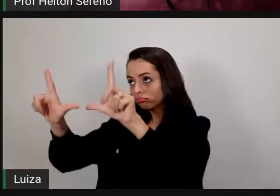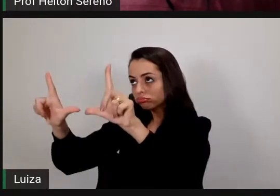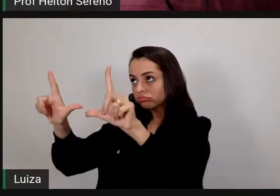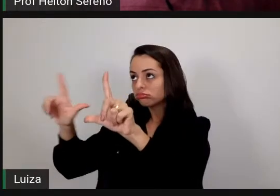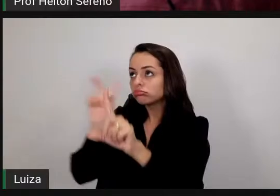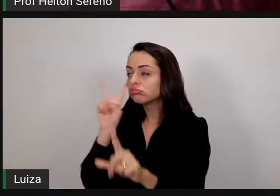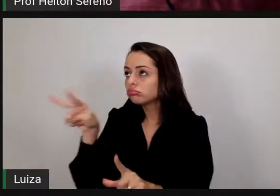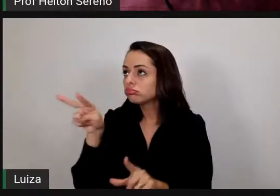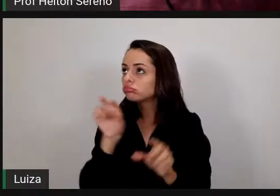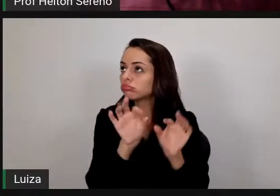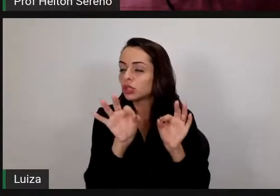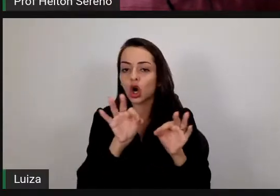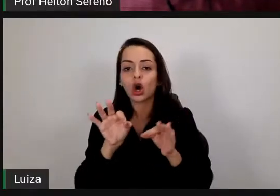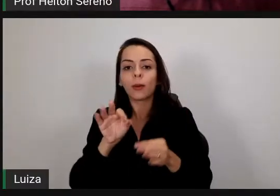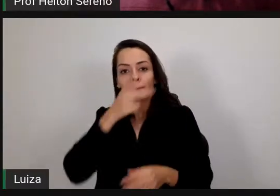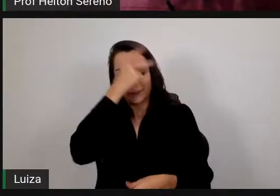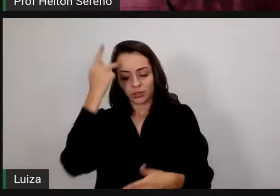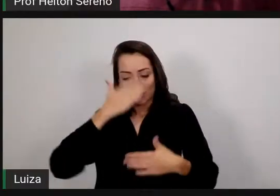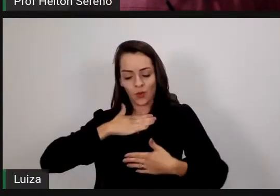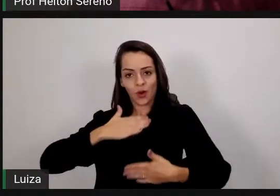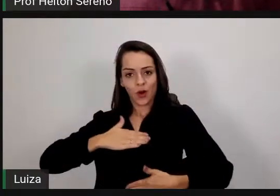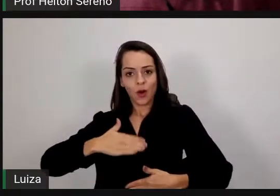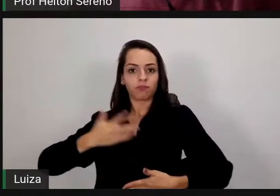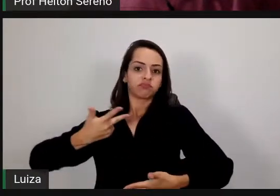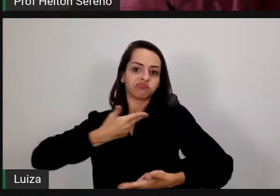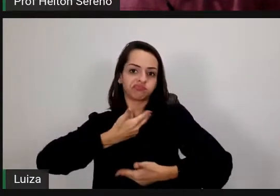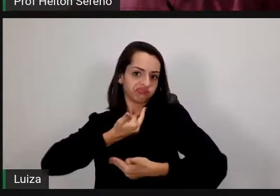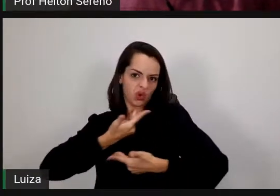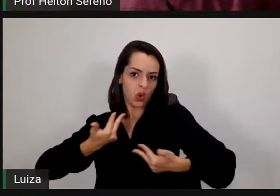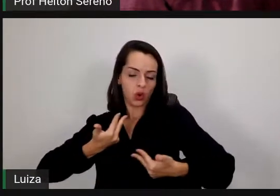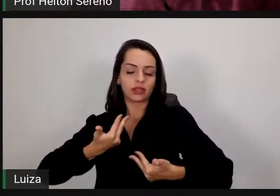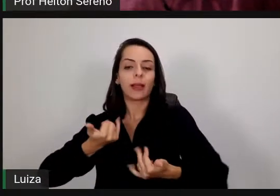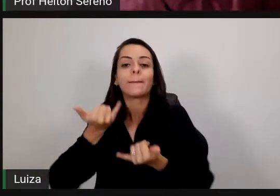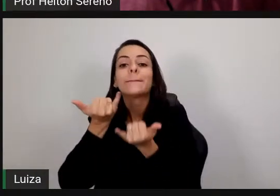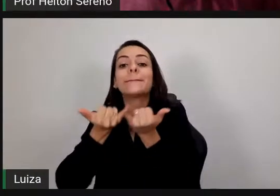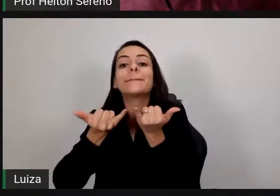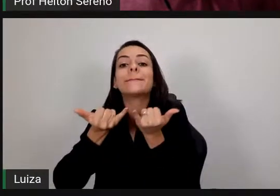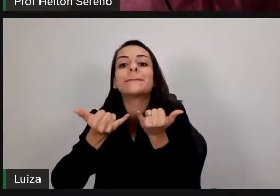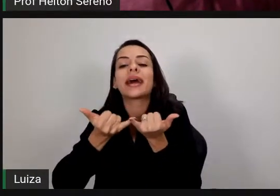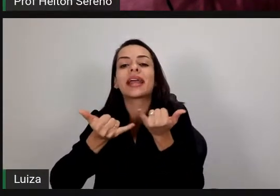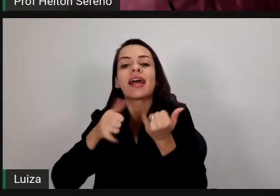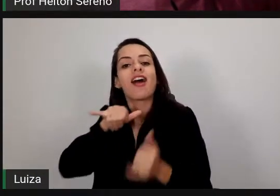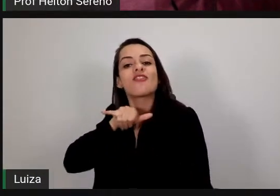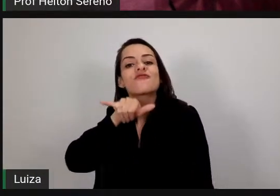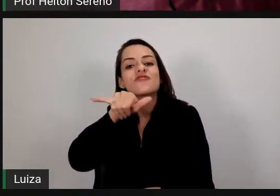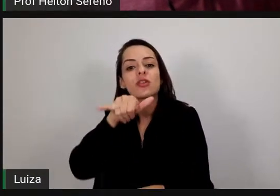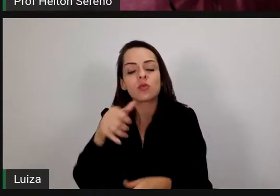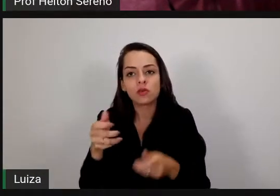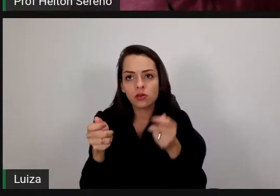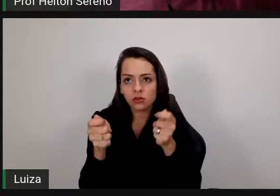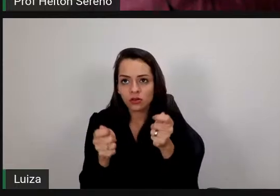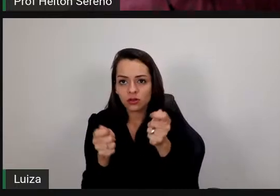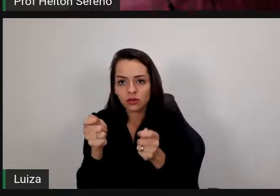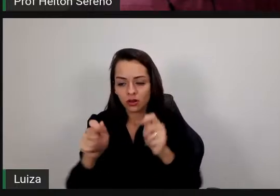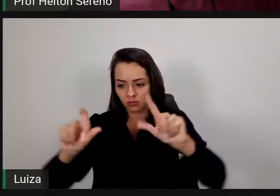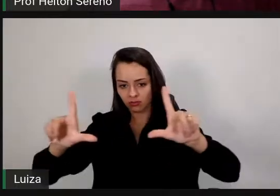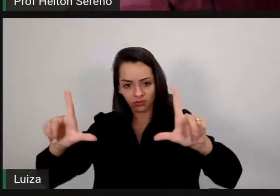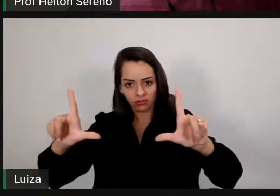para ele poder desenvolver as habilidades dele, assim como um piloto, periodicamente, tem que passar por os simuladores das aeronaves que ele